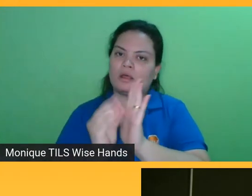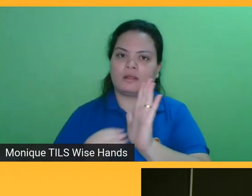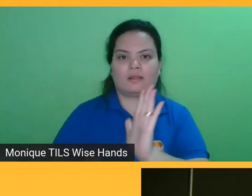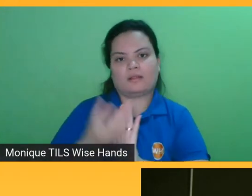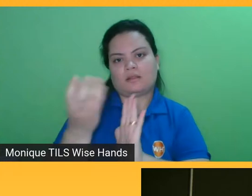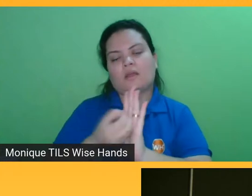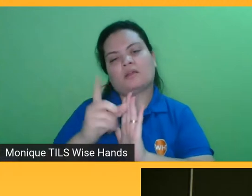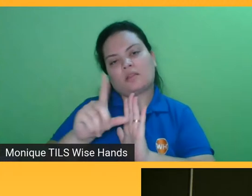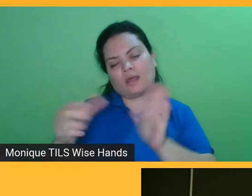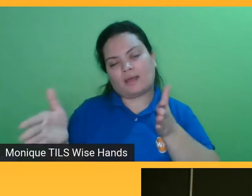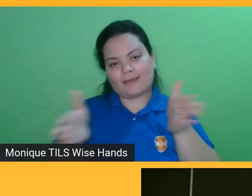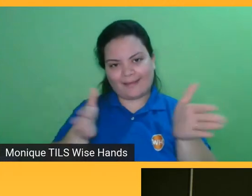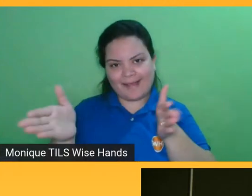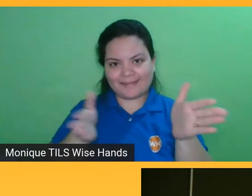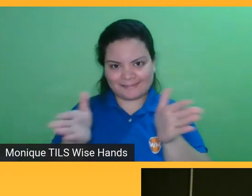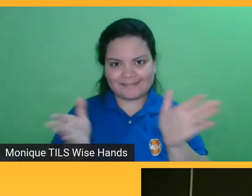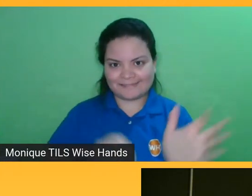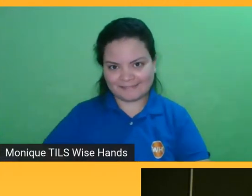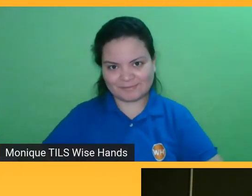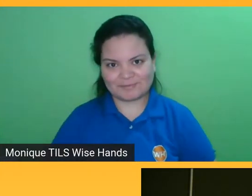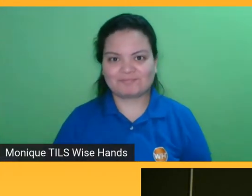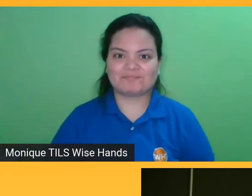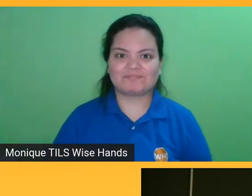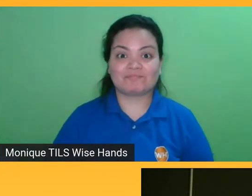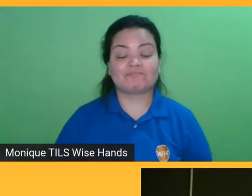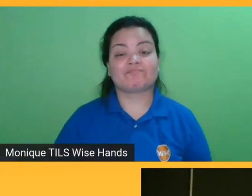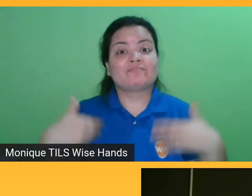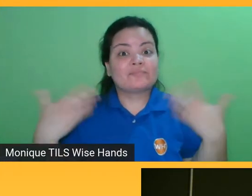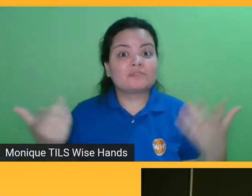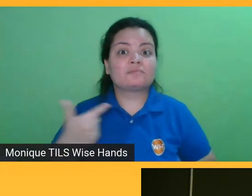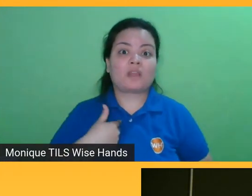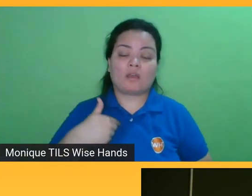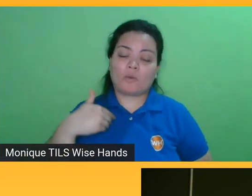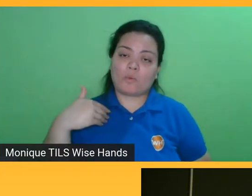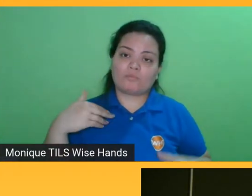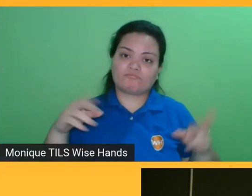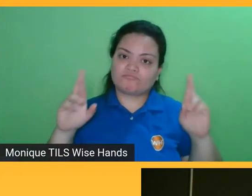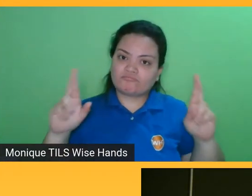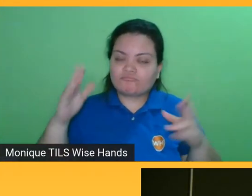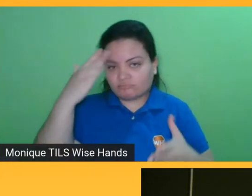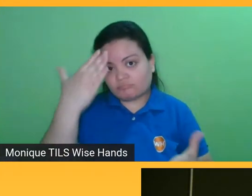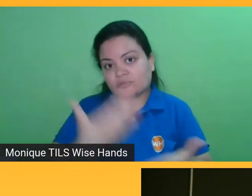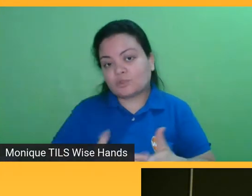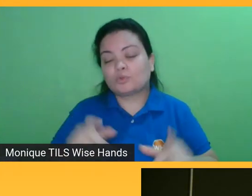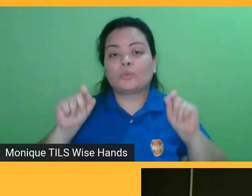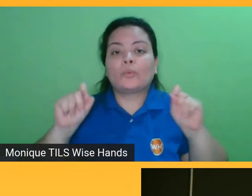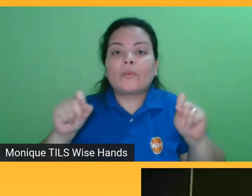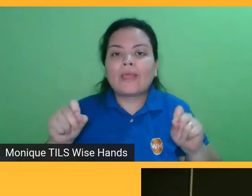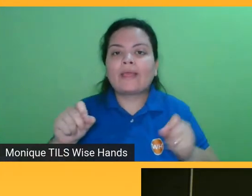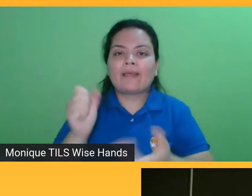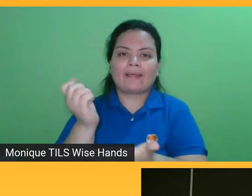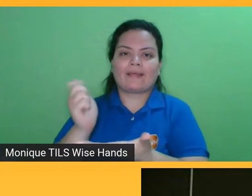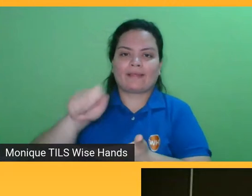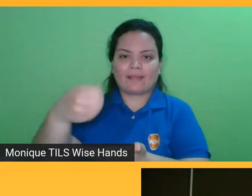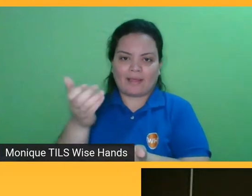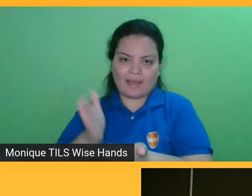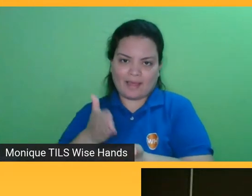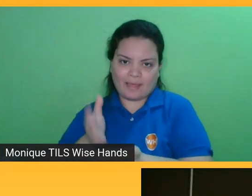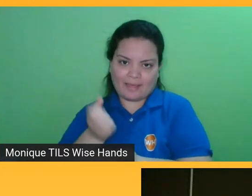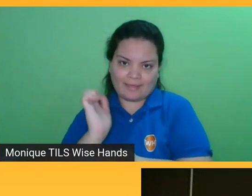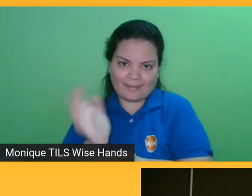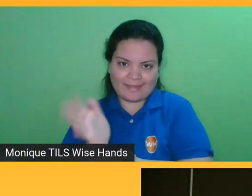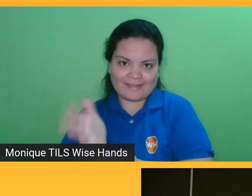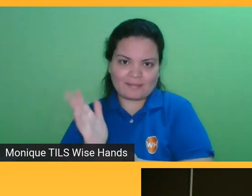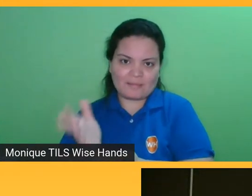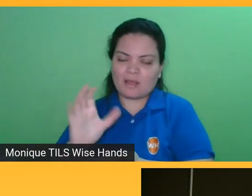conteúdo acessível. E eu acredito, assim, que o SL Book, ele veio em um momento onde a